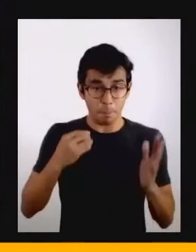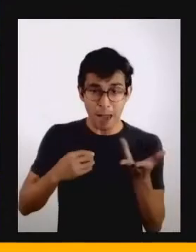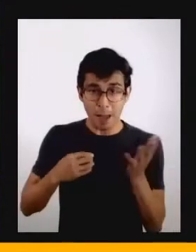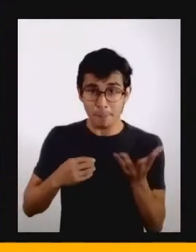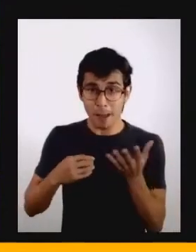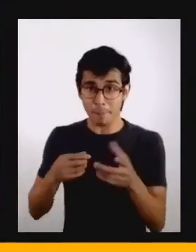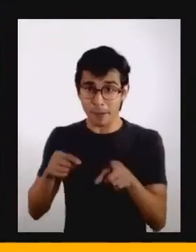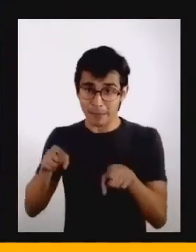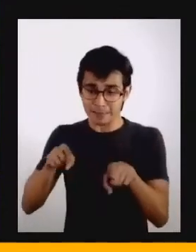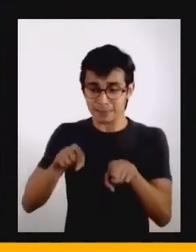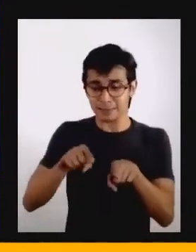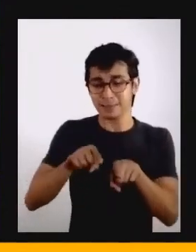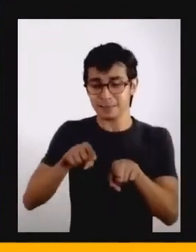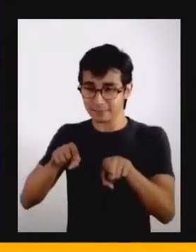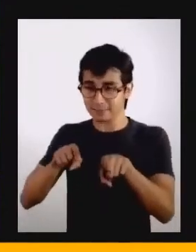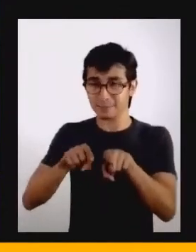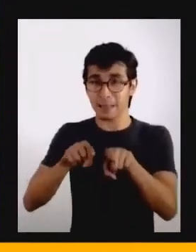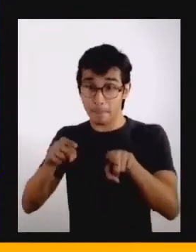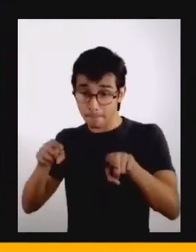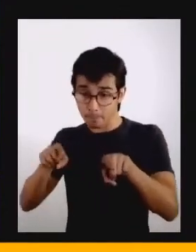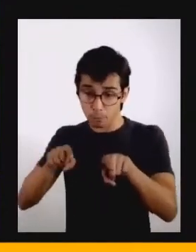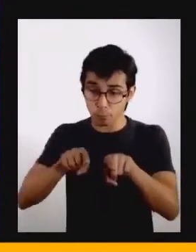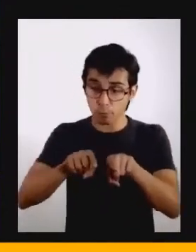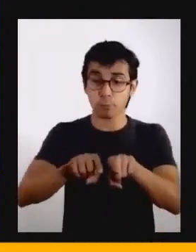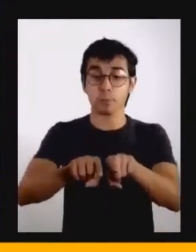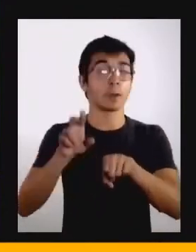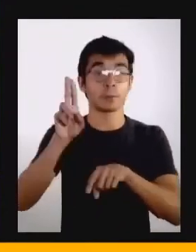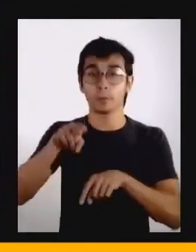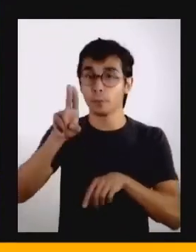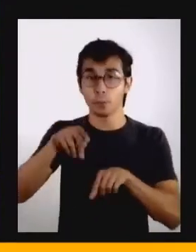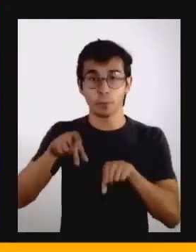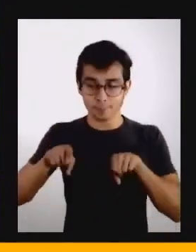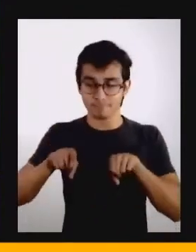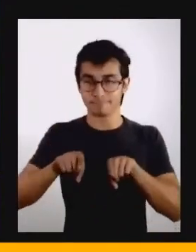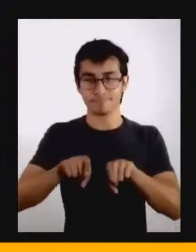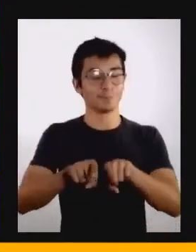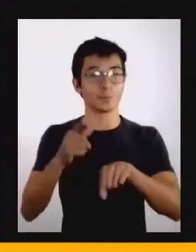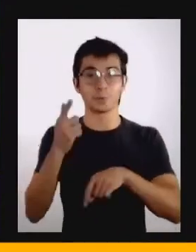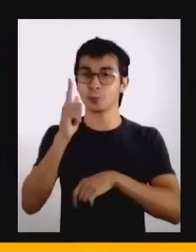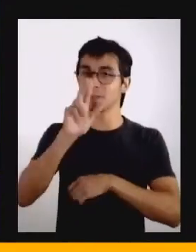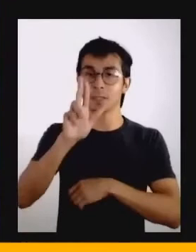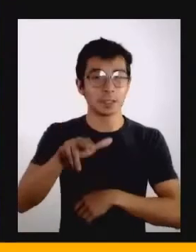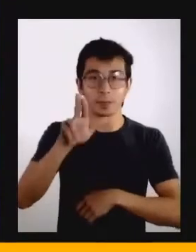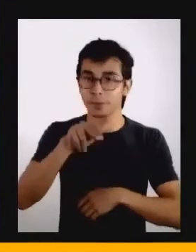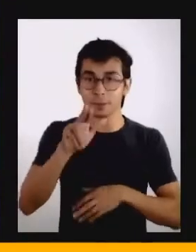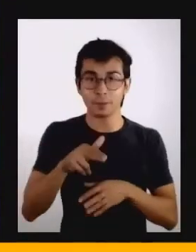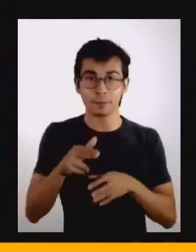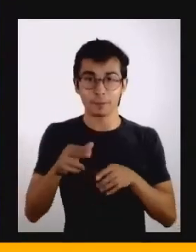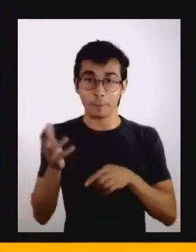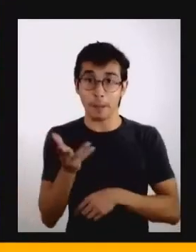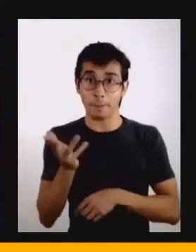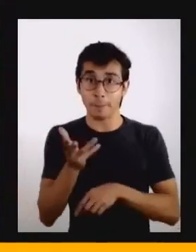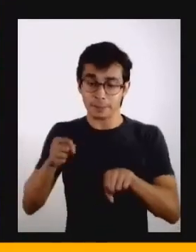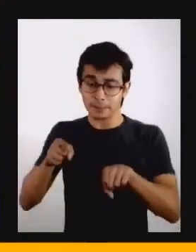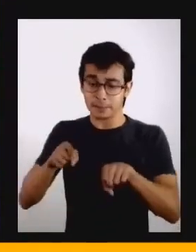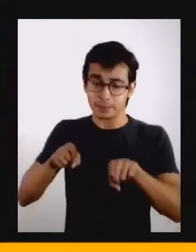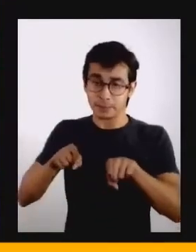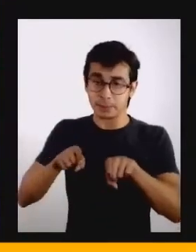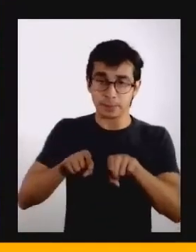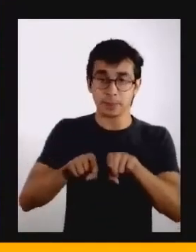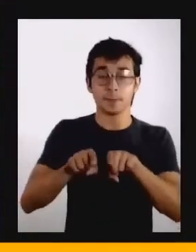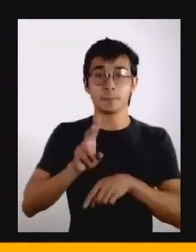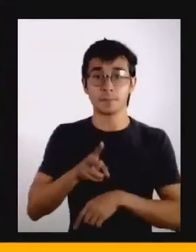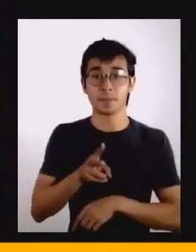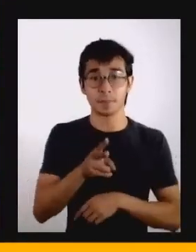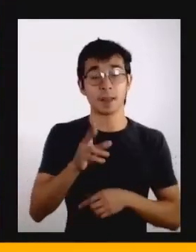que nunca chega ou de sincronizar, de acelerar e alcançar algo que a gente nunca alcança dentro da